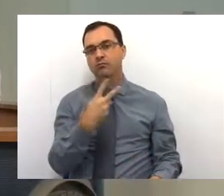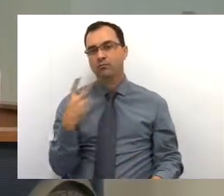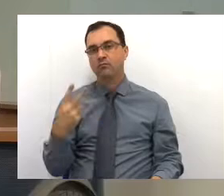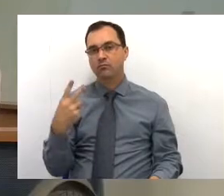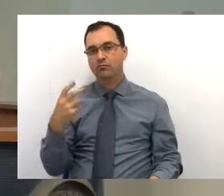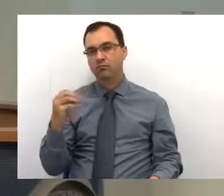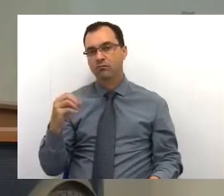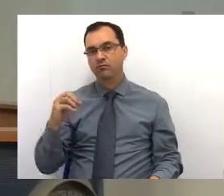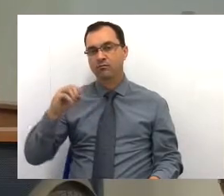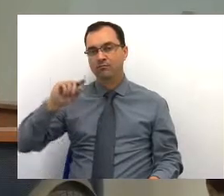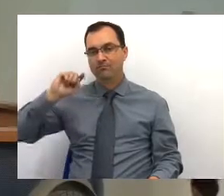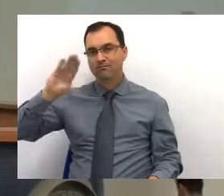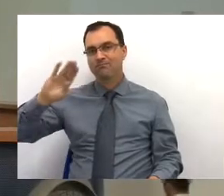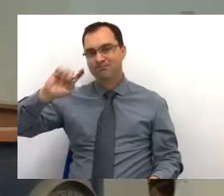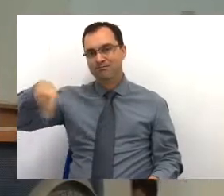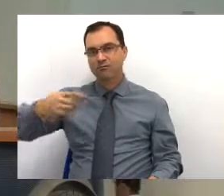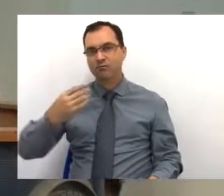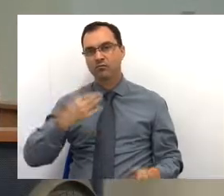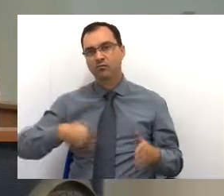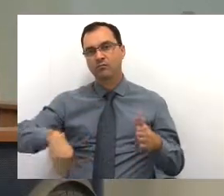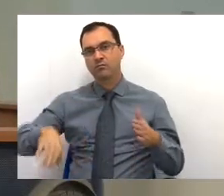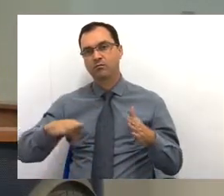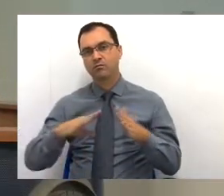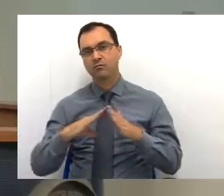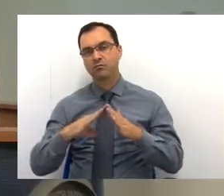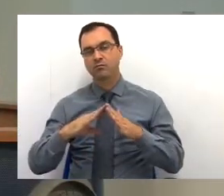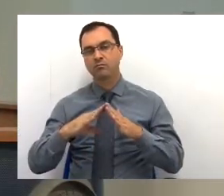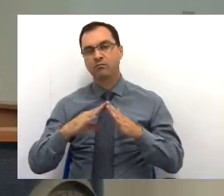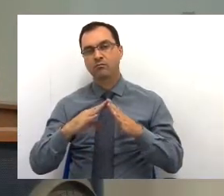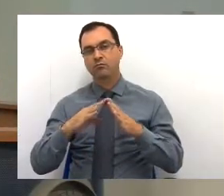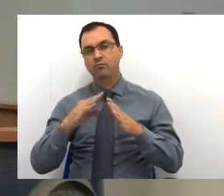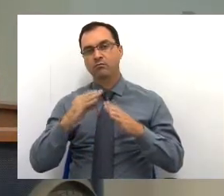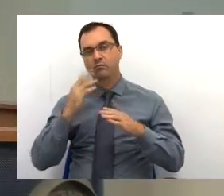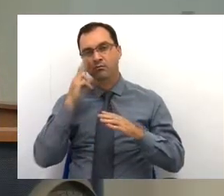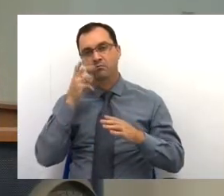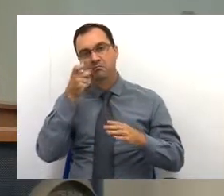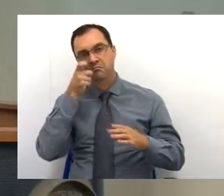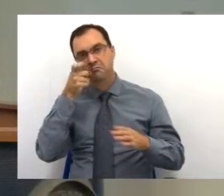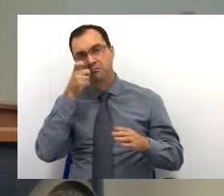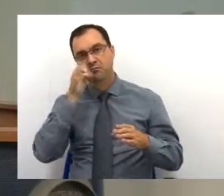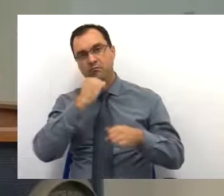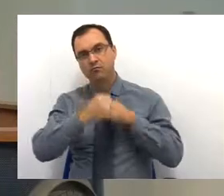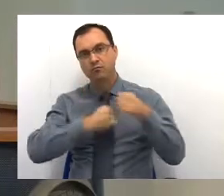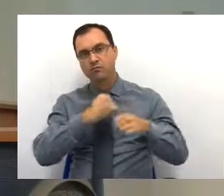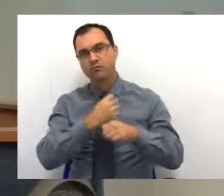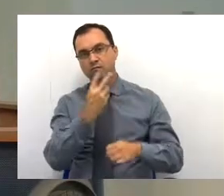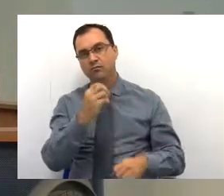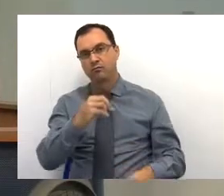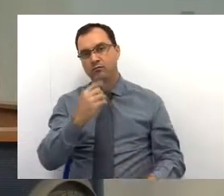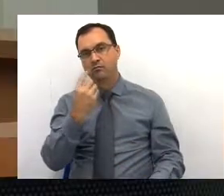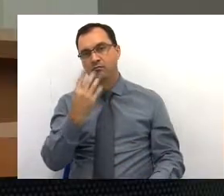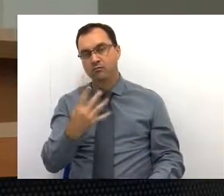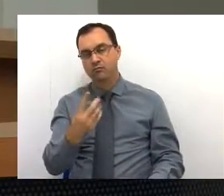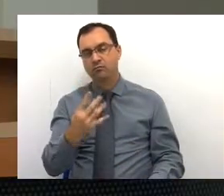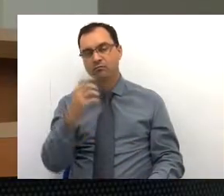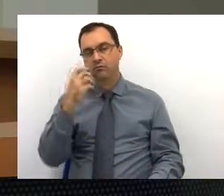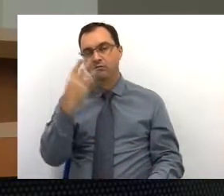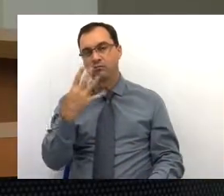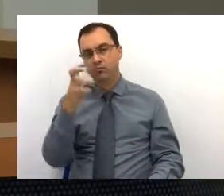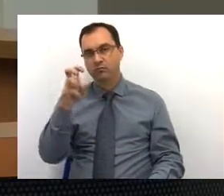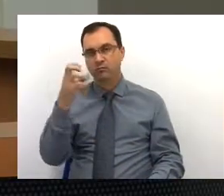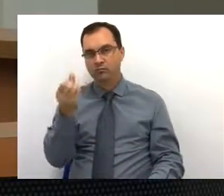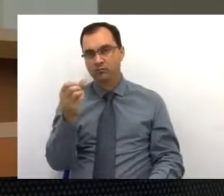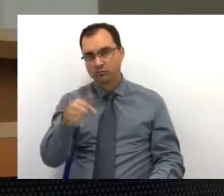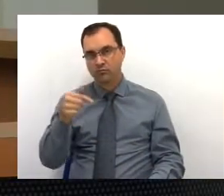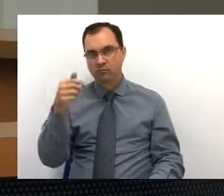milhões, esse é valor total, até um valor, previsão para 2014, de 757 milhões, que são